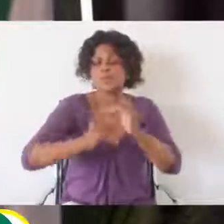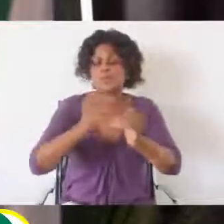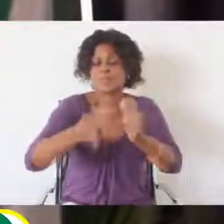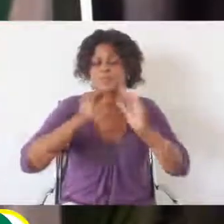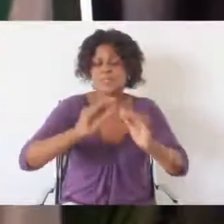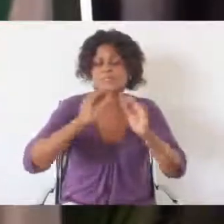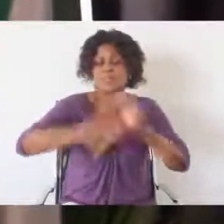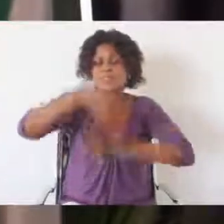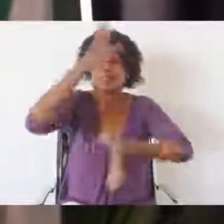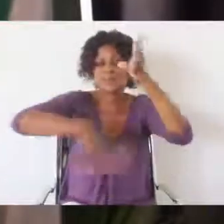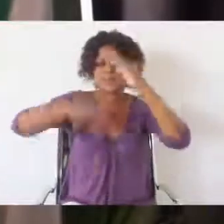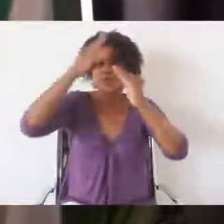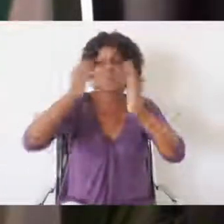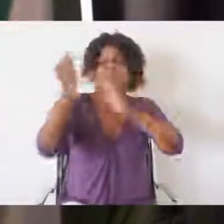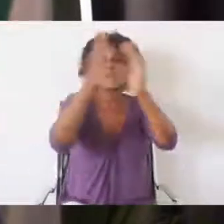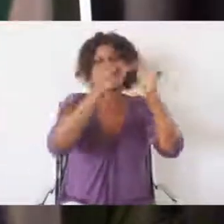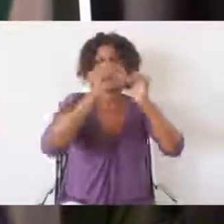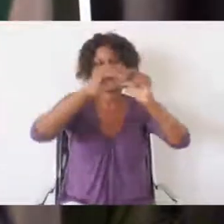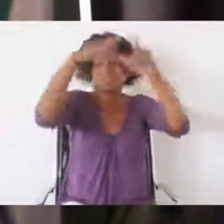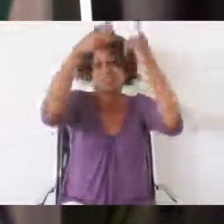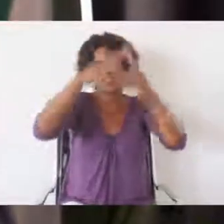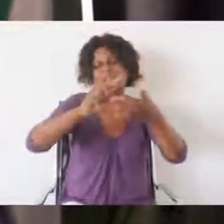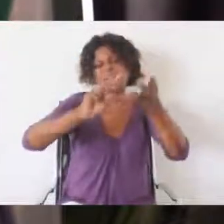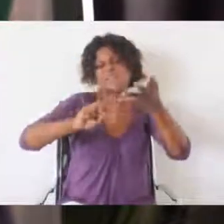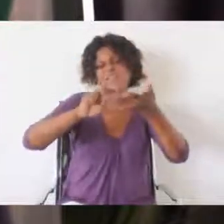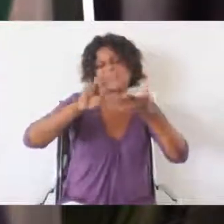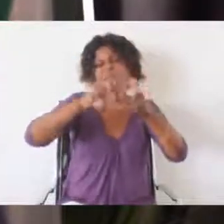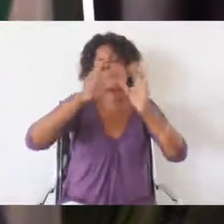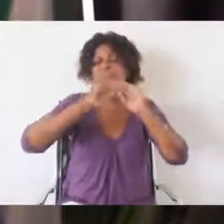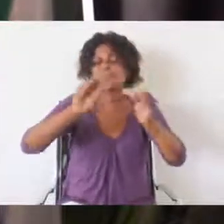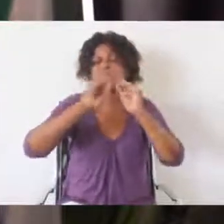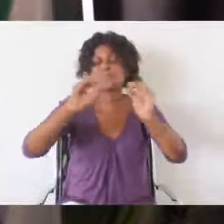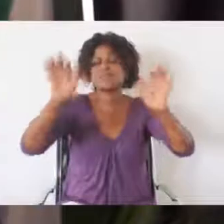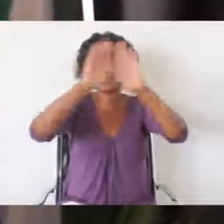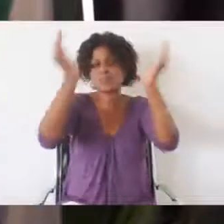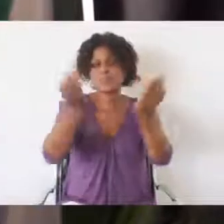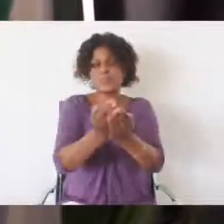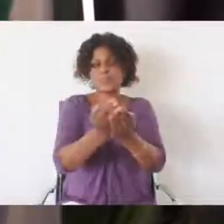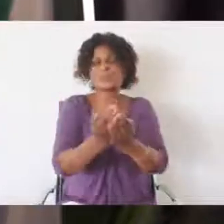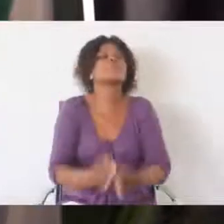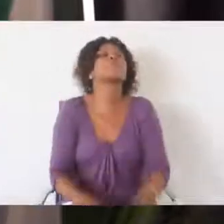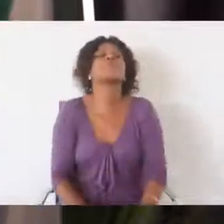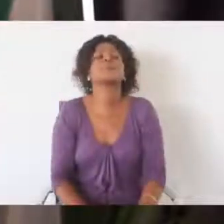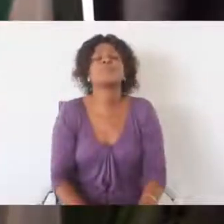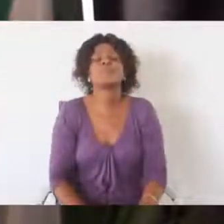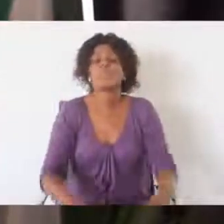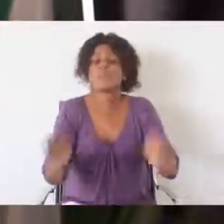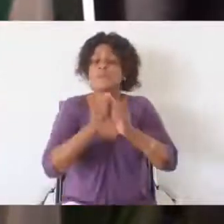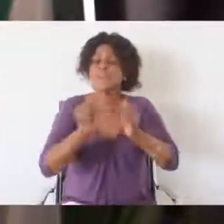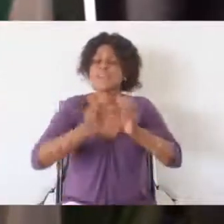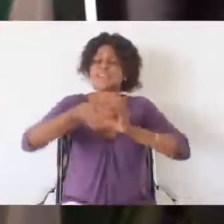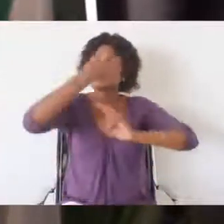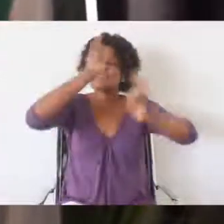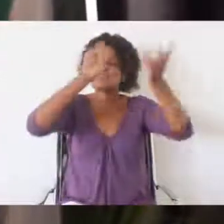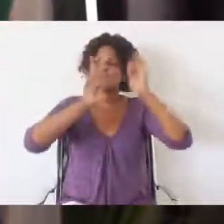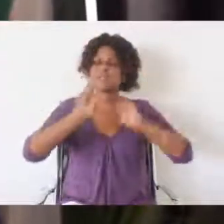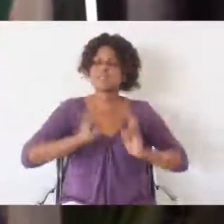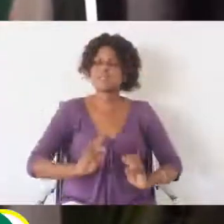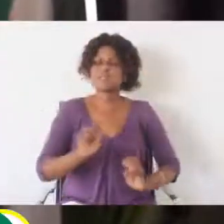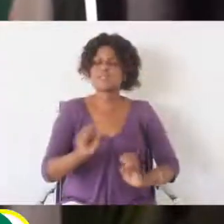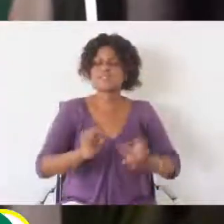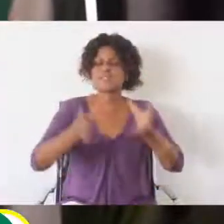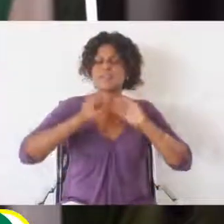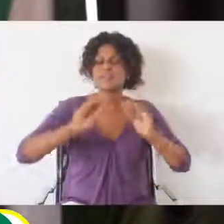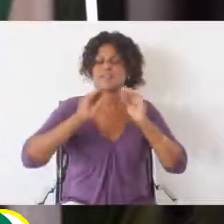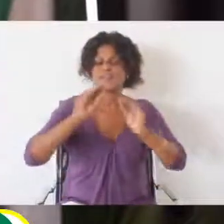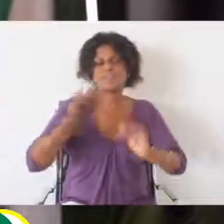oportunidade para concretizar a democratização do ensino superior. Dar respostas e desafios requer uma conjugação